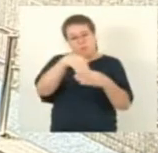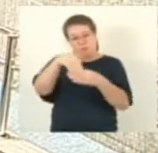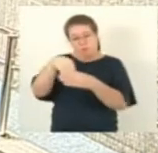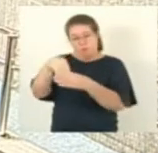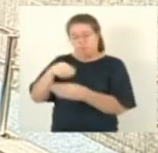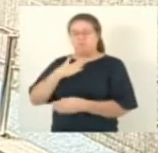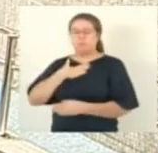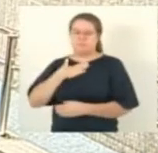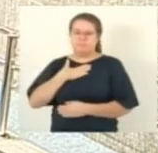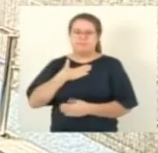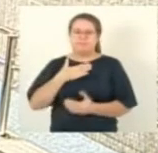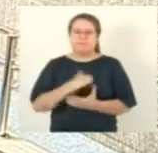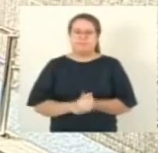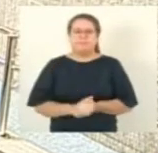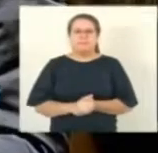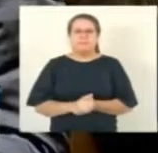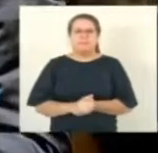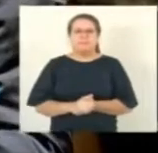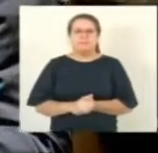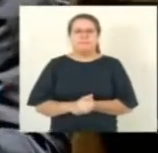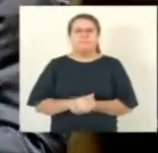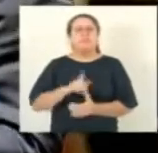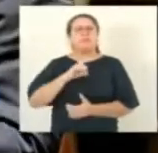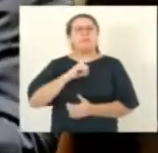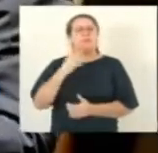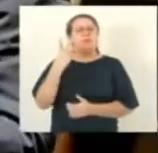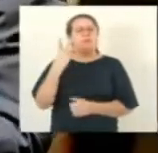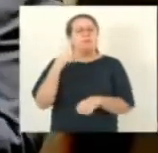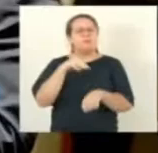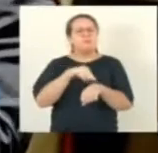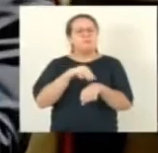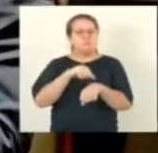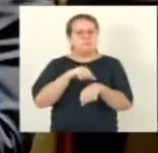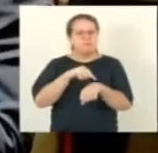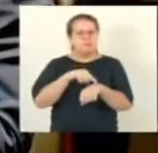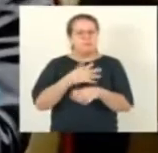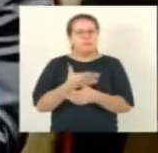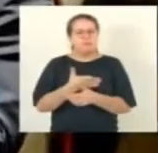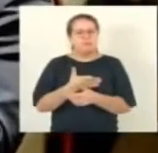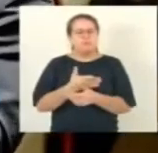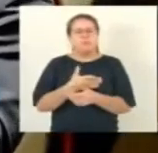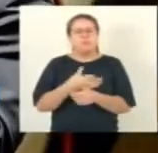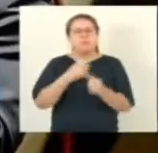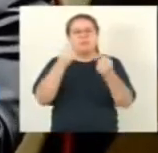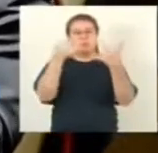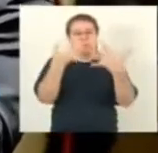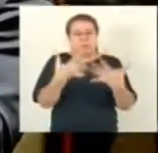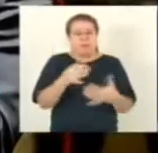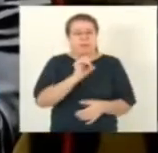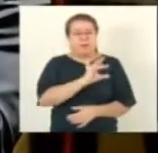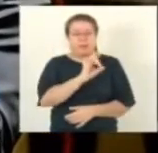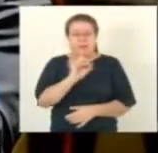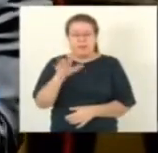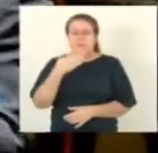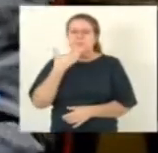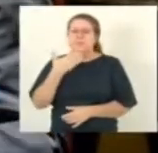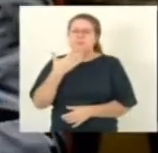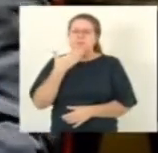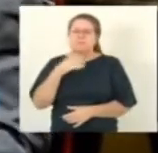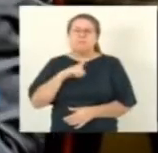votos. Vossa Excelência tem três minutos para justificar. Para cada indicação, porque no caso são cinco.